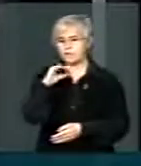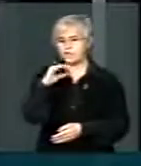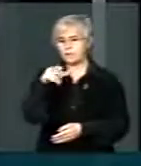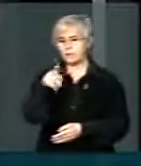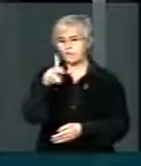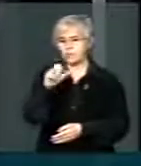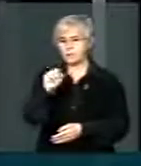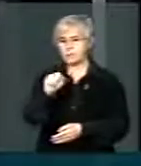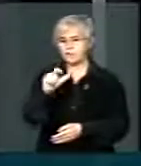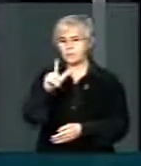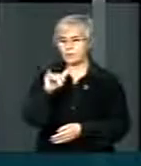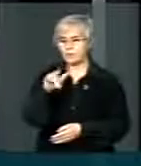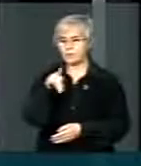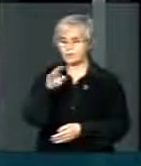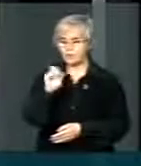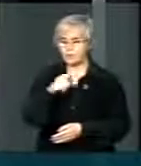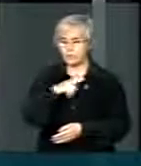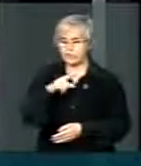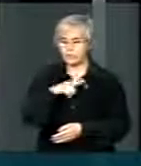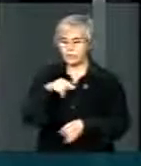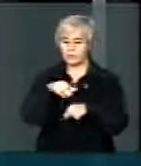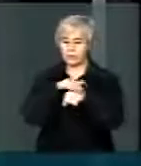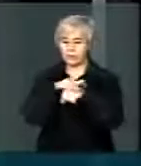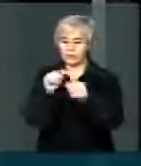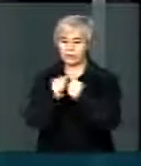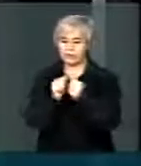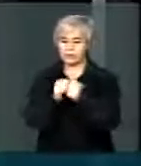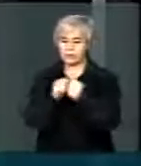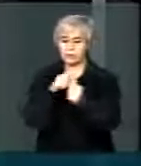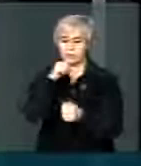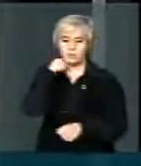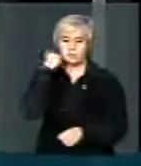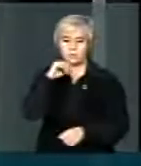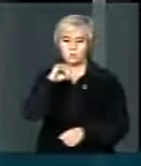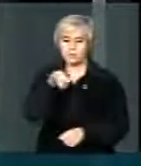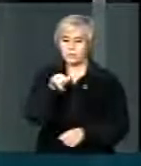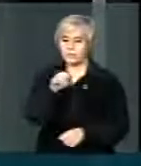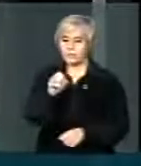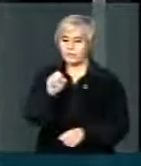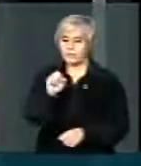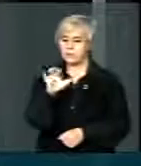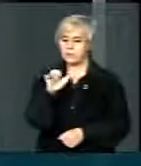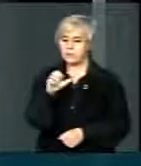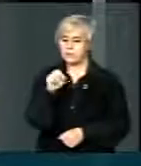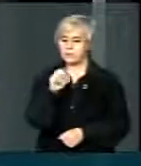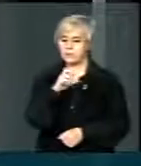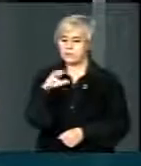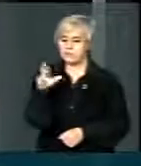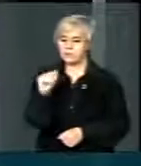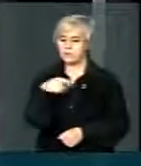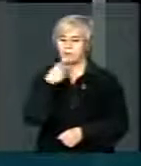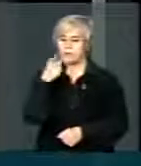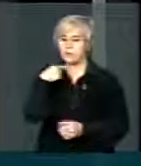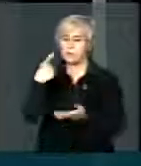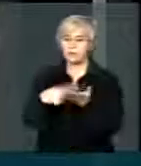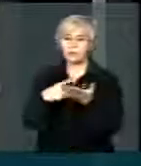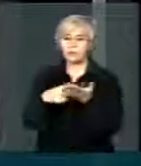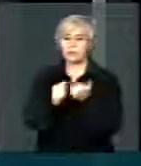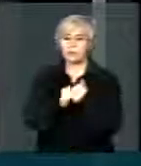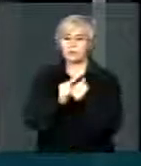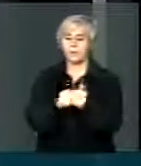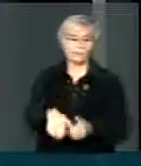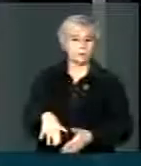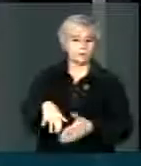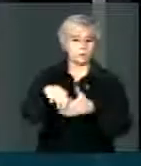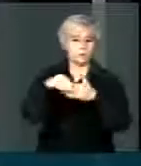temos aí? As conversas do senador Zé Serra exatamente se comprometendo com a direção da